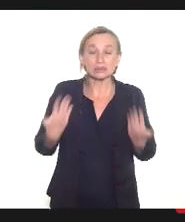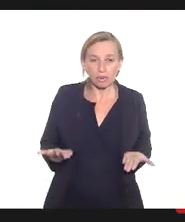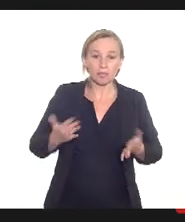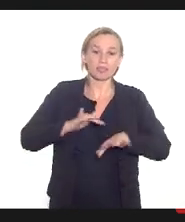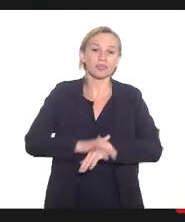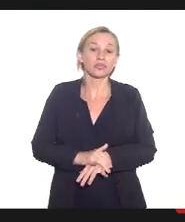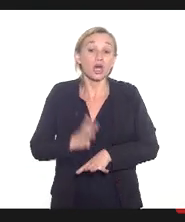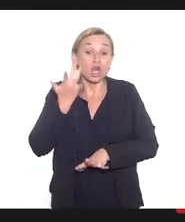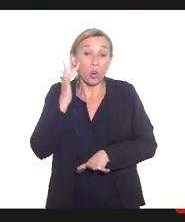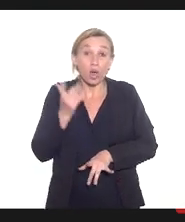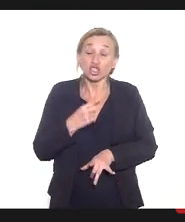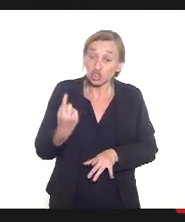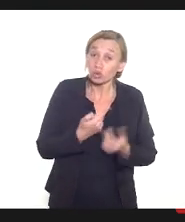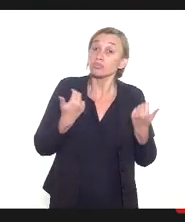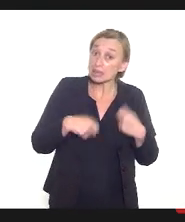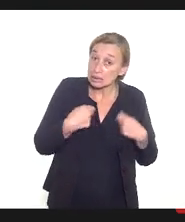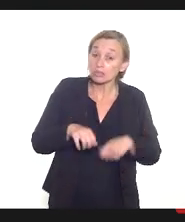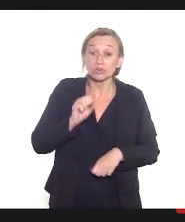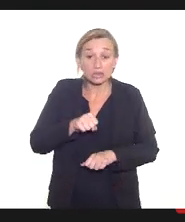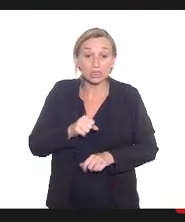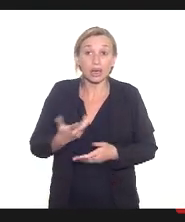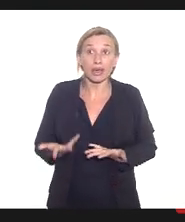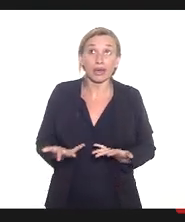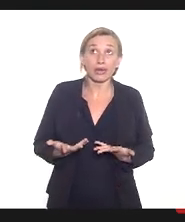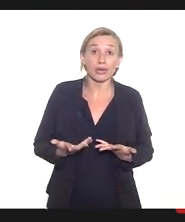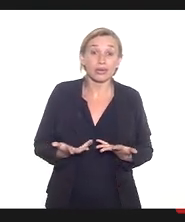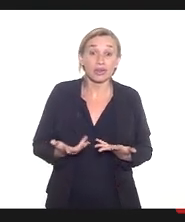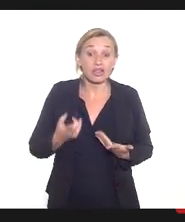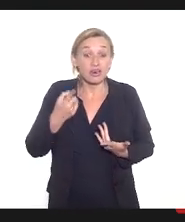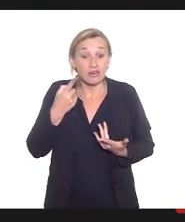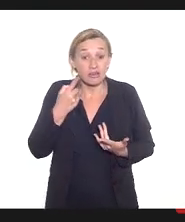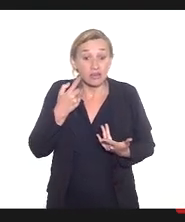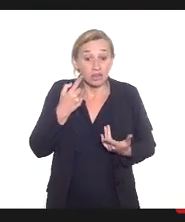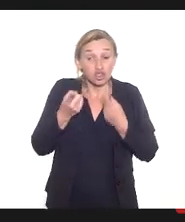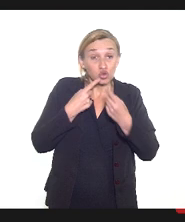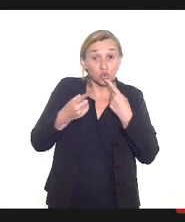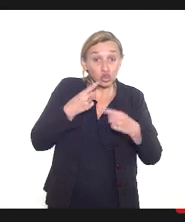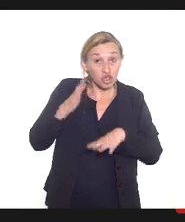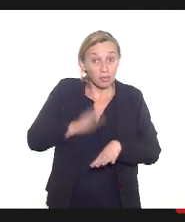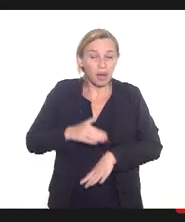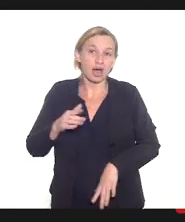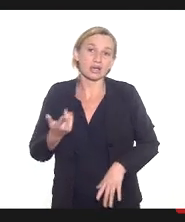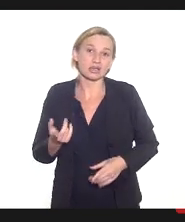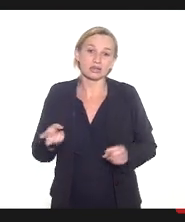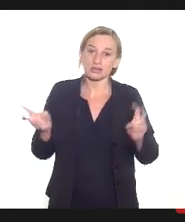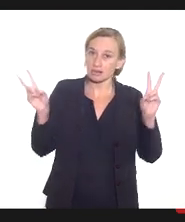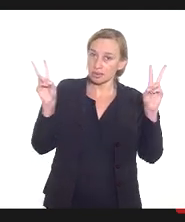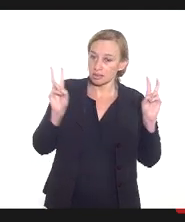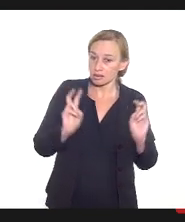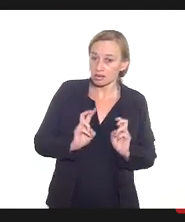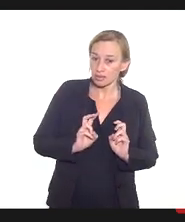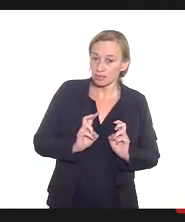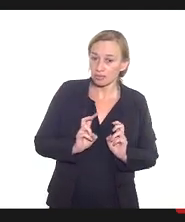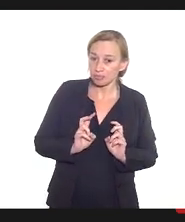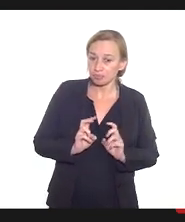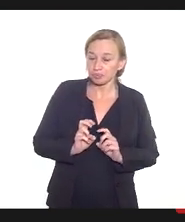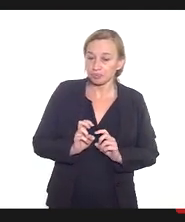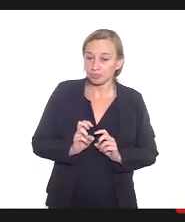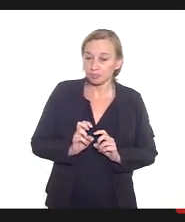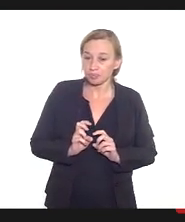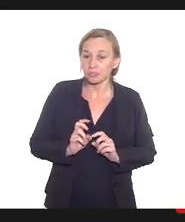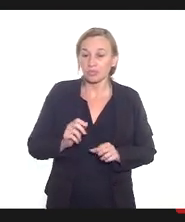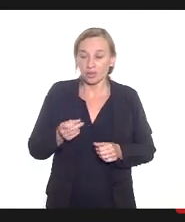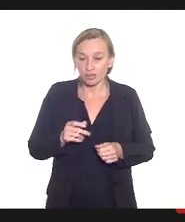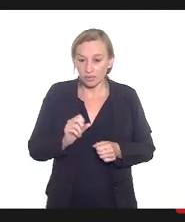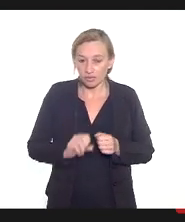eu acho que a gente precisa é redebater se resistir essa palavra é e